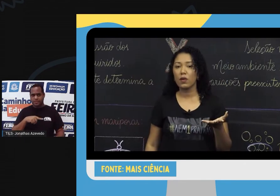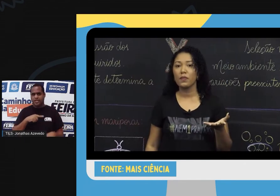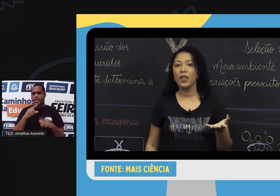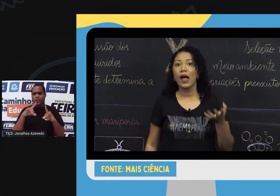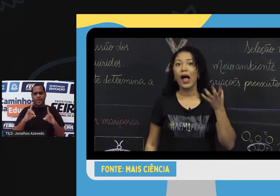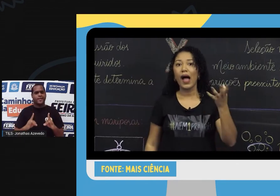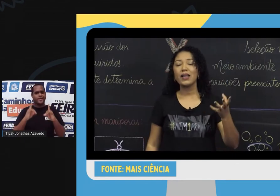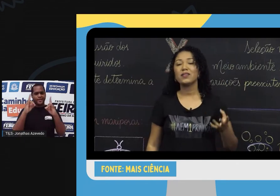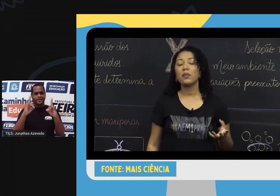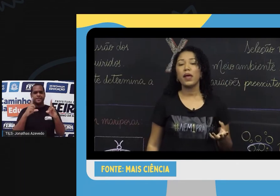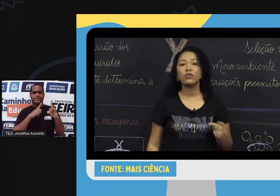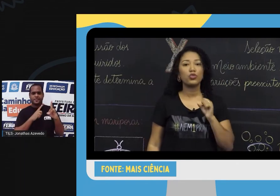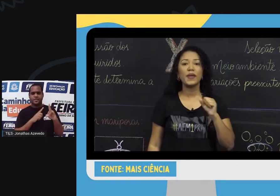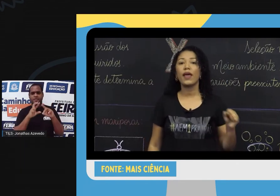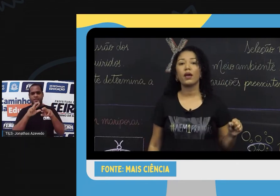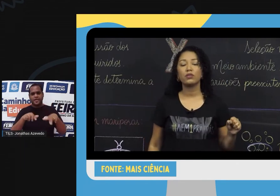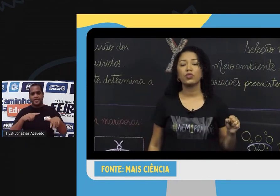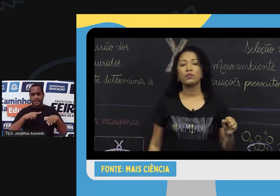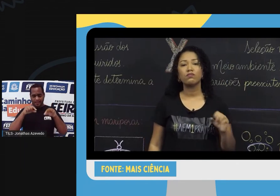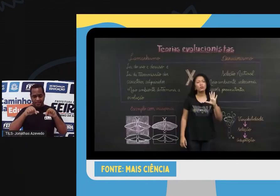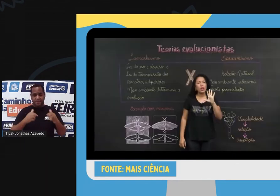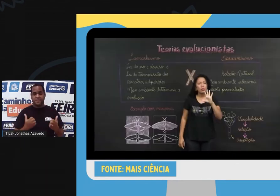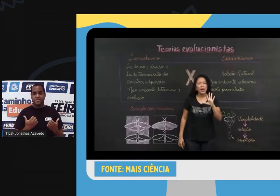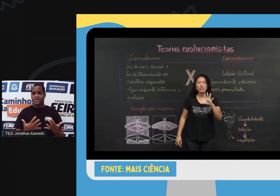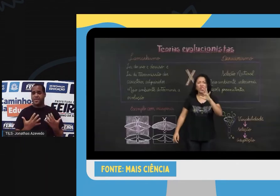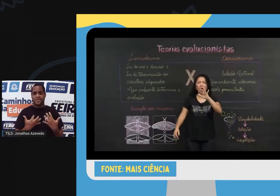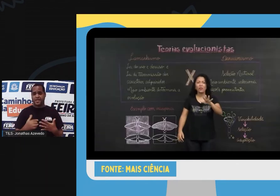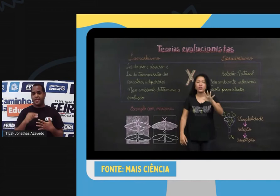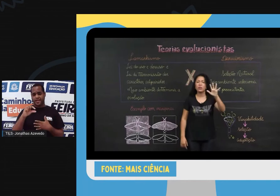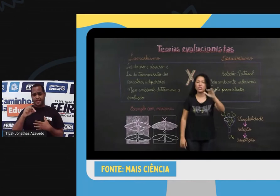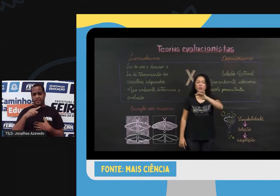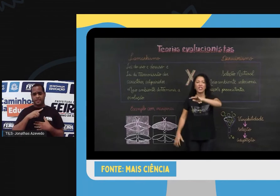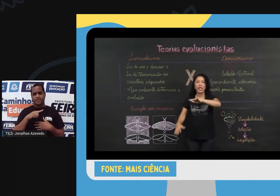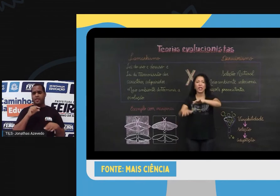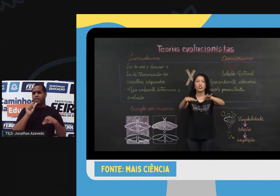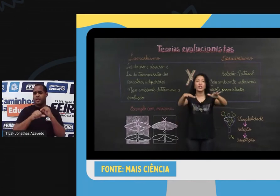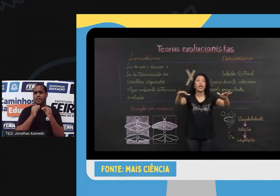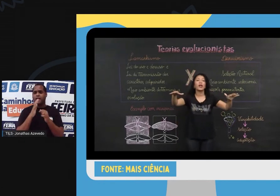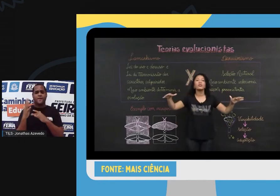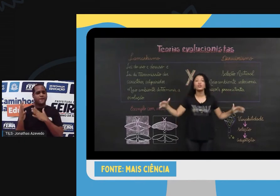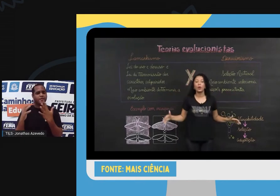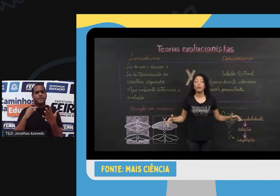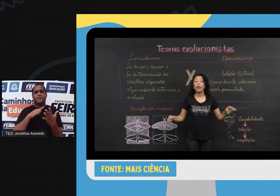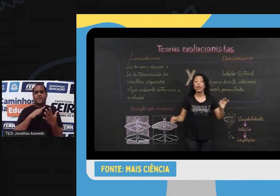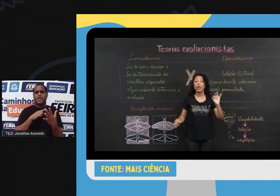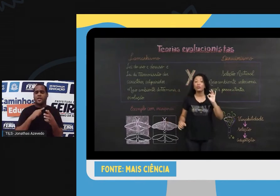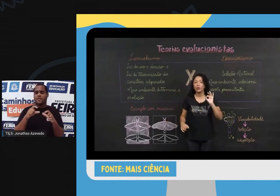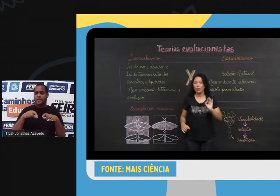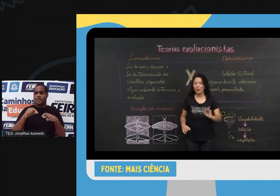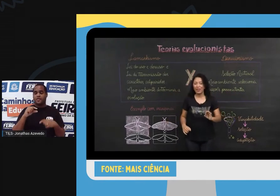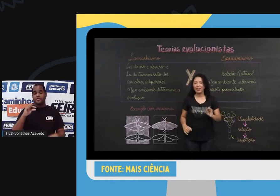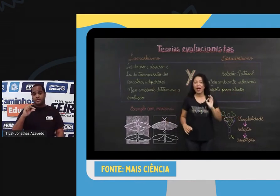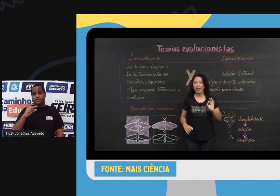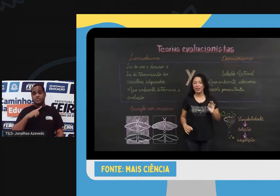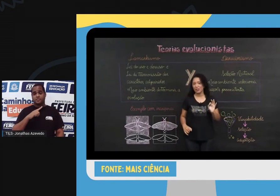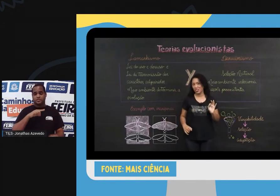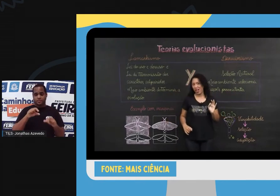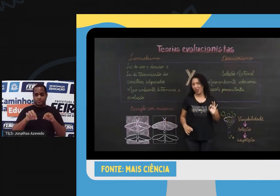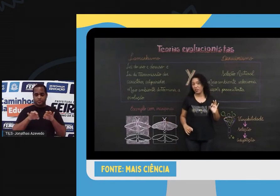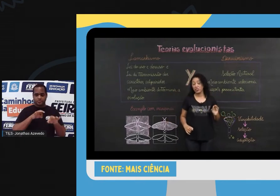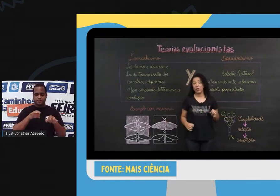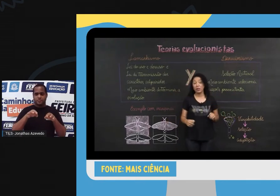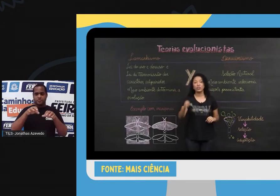em extinção, as sementes pequenas. Não tenho mais árvores e sementes pequenas naquela região. Eu tenho apenas